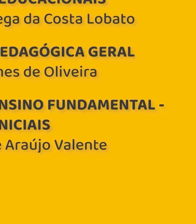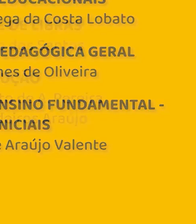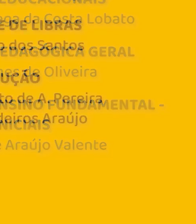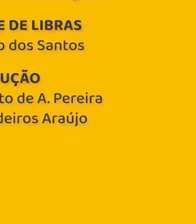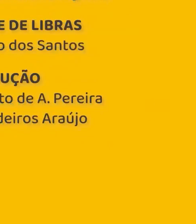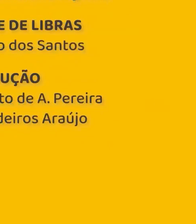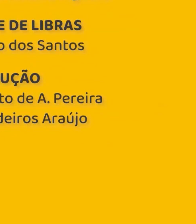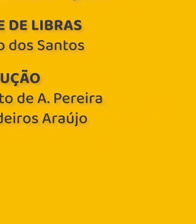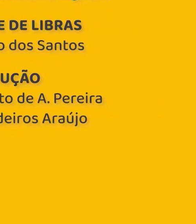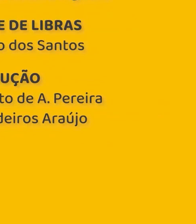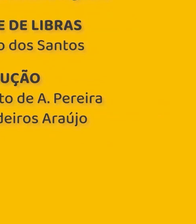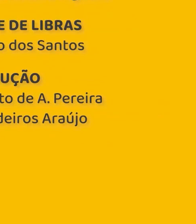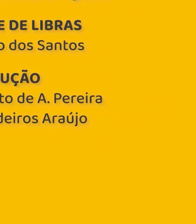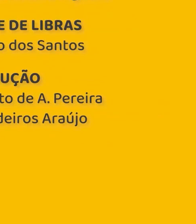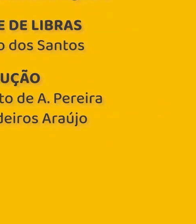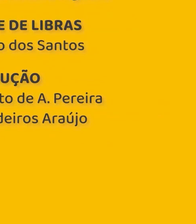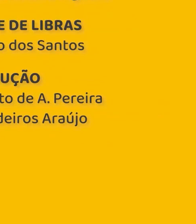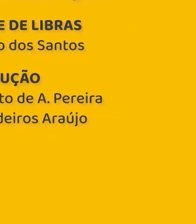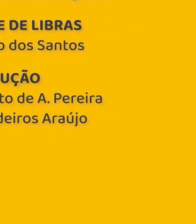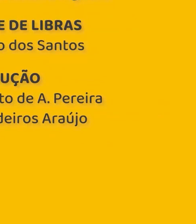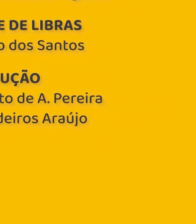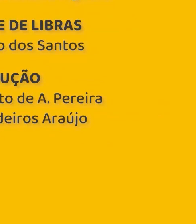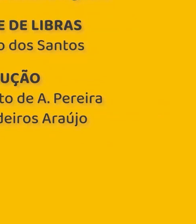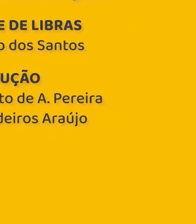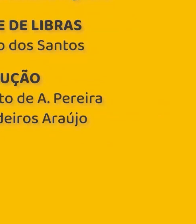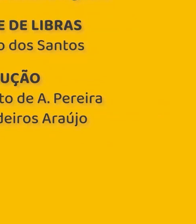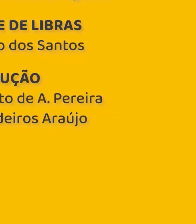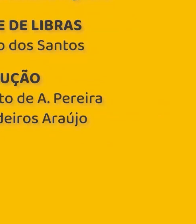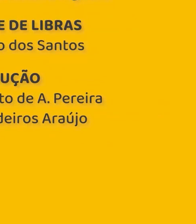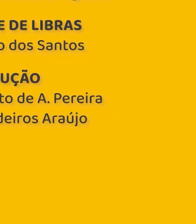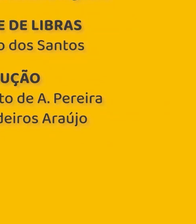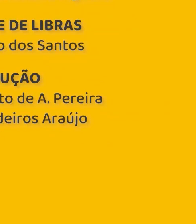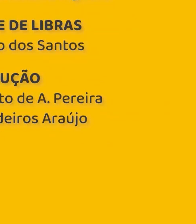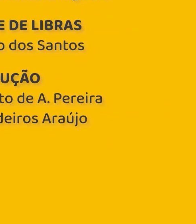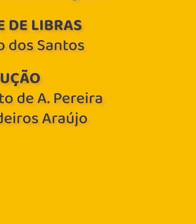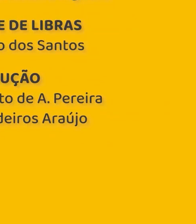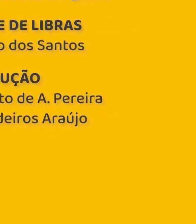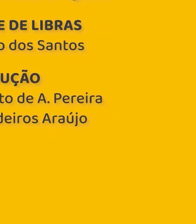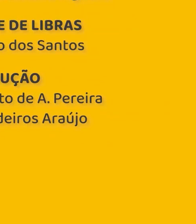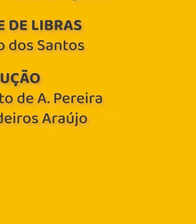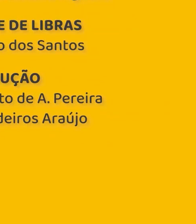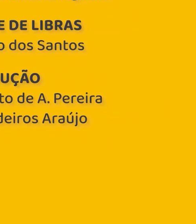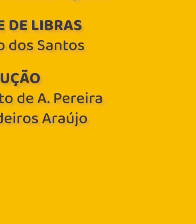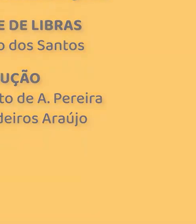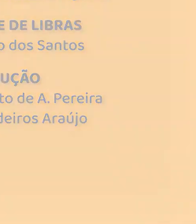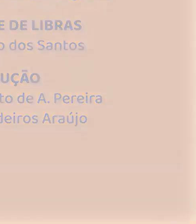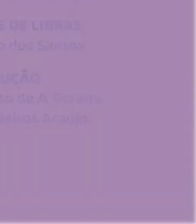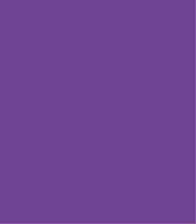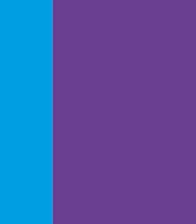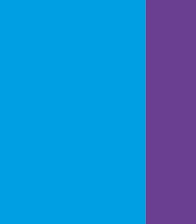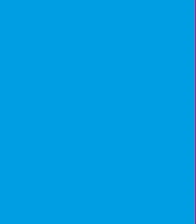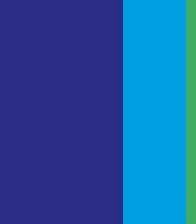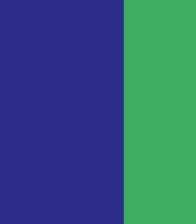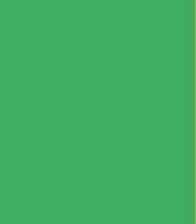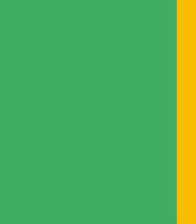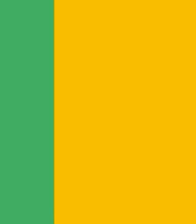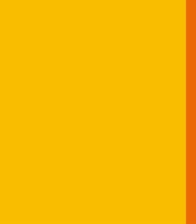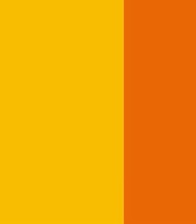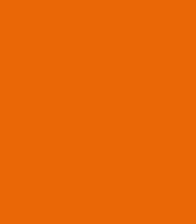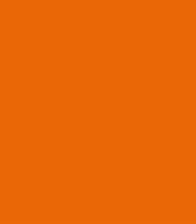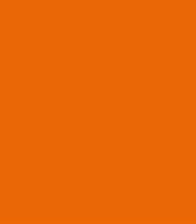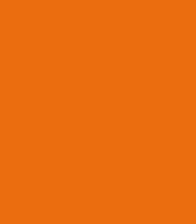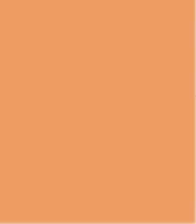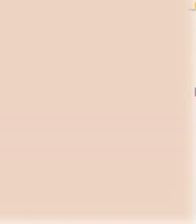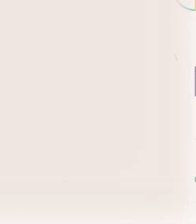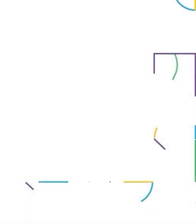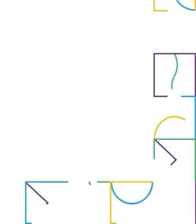aula de hoje vai ficando por aqui. Um grande abraço. Tchau! Tchau! Tchau! Tchau!